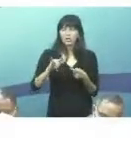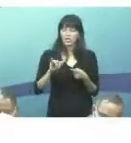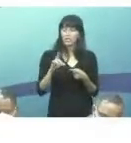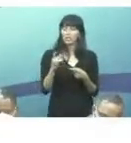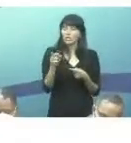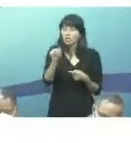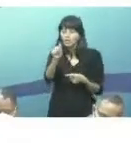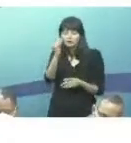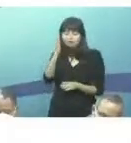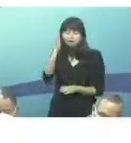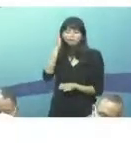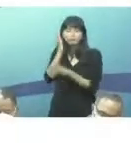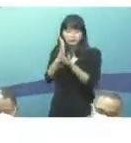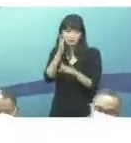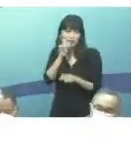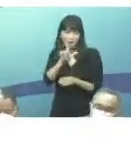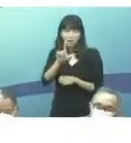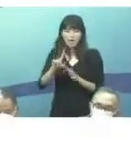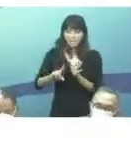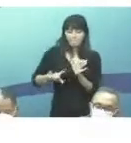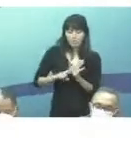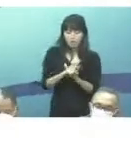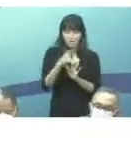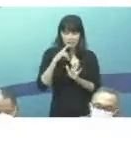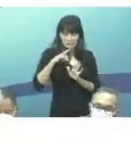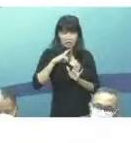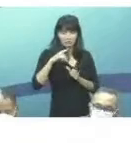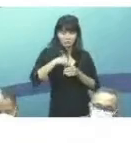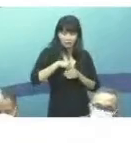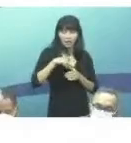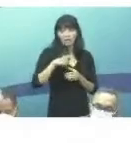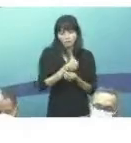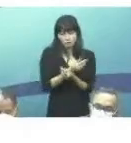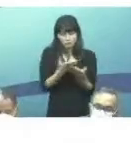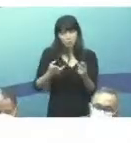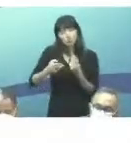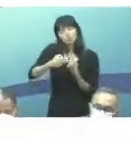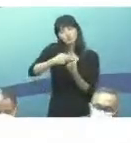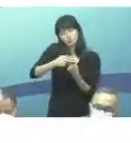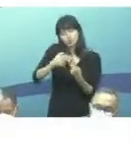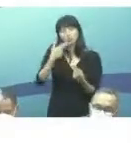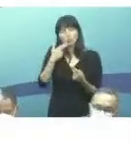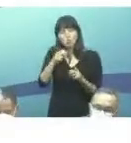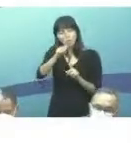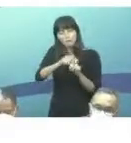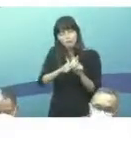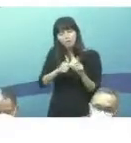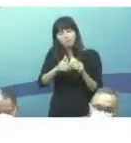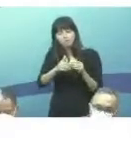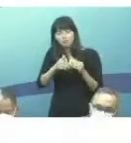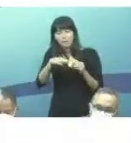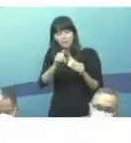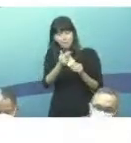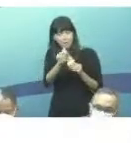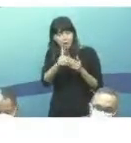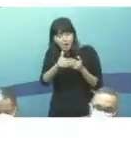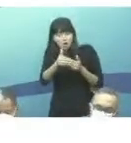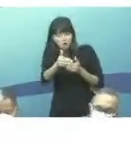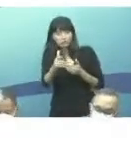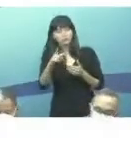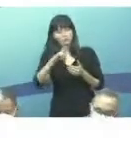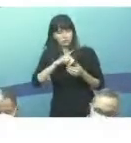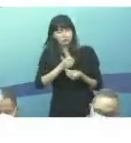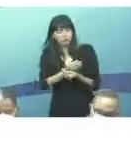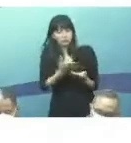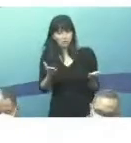detecção de infecção latente para a micobactéria ou tuberculose, que será disponível no SUS a partir de março deste mês, a partir de março de